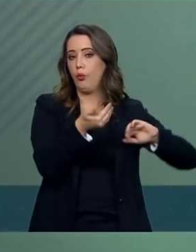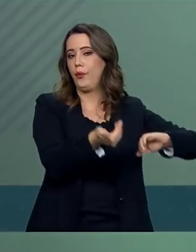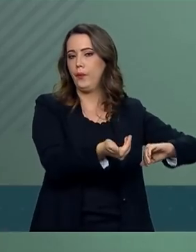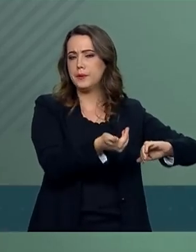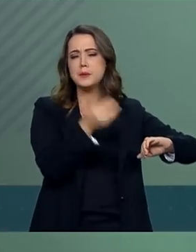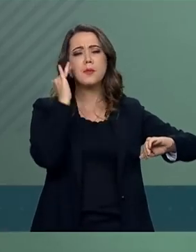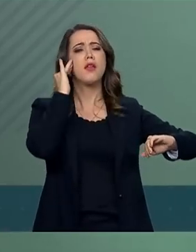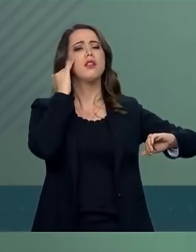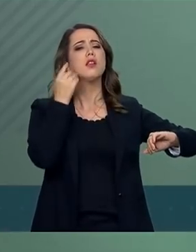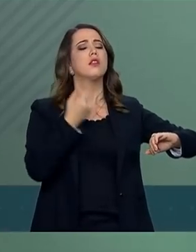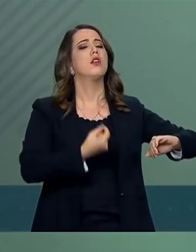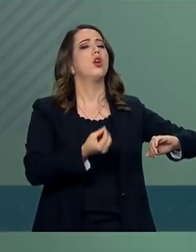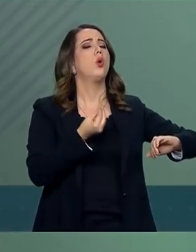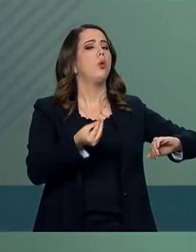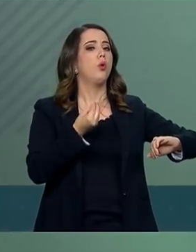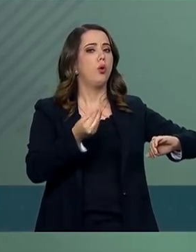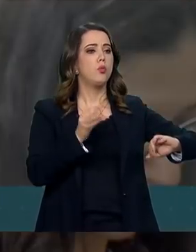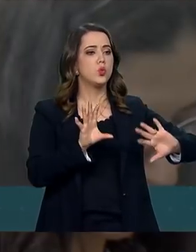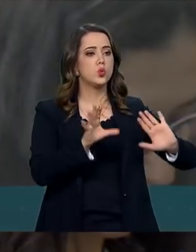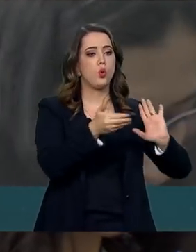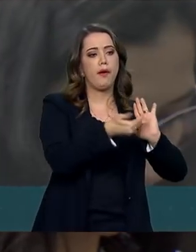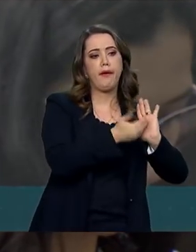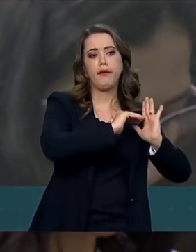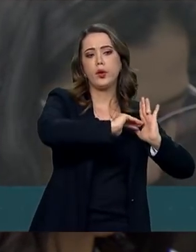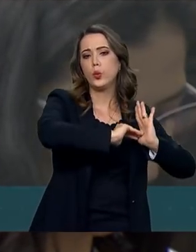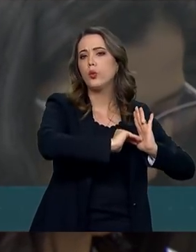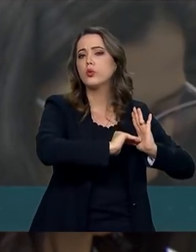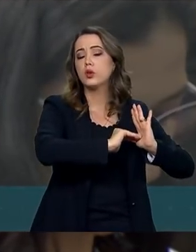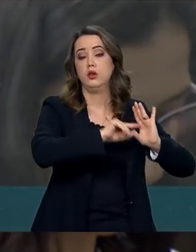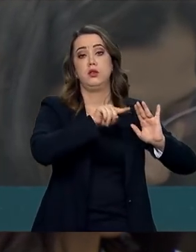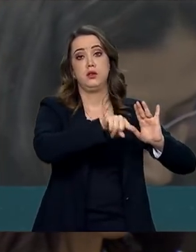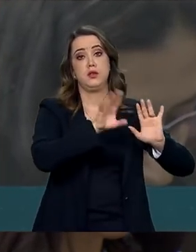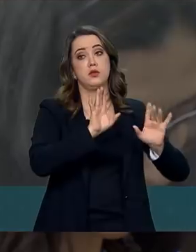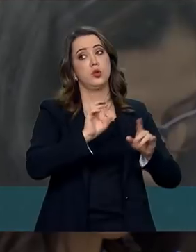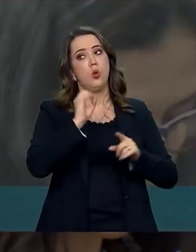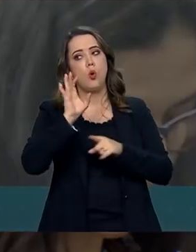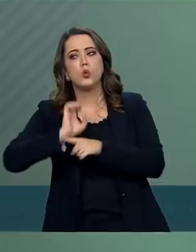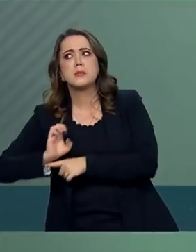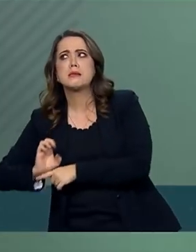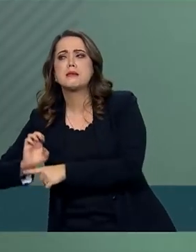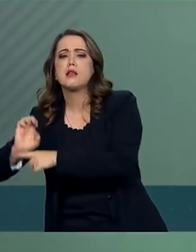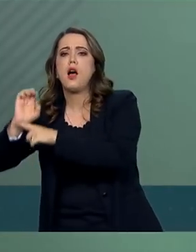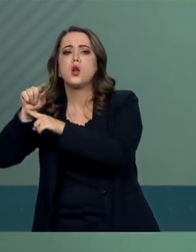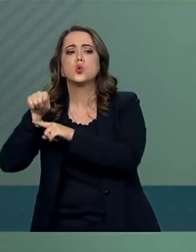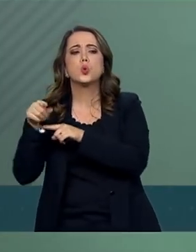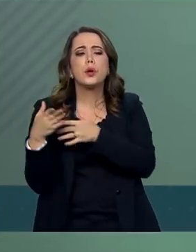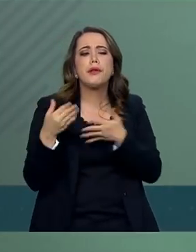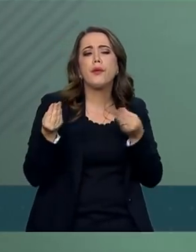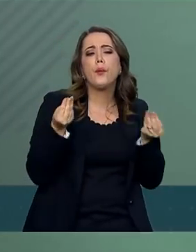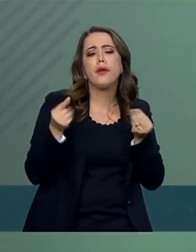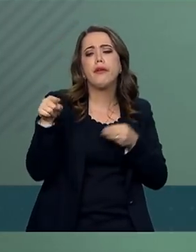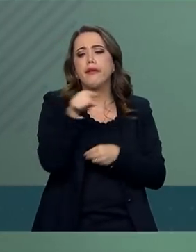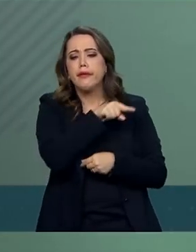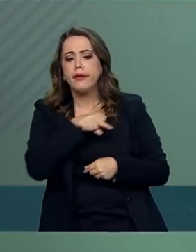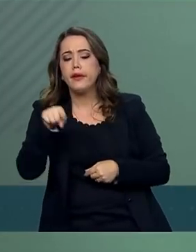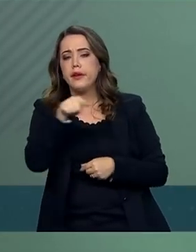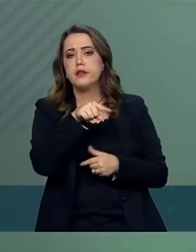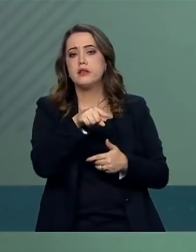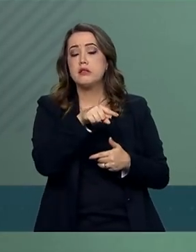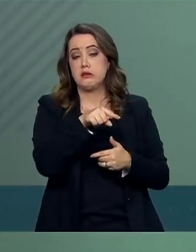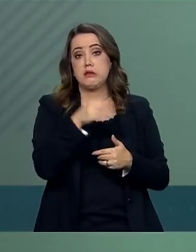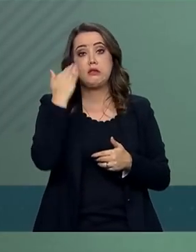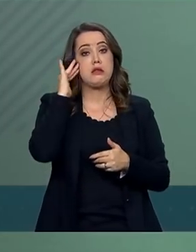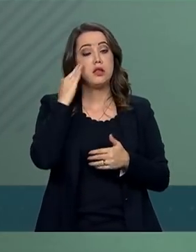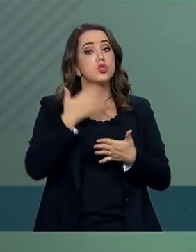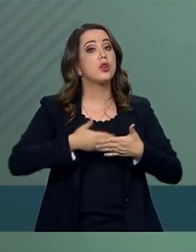a partir da casa ou das casas do povo e dos estados, o que eles entendem como o melhor para a sociedade. É